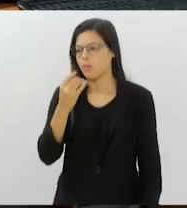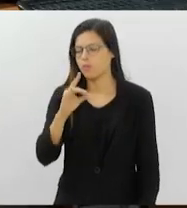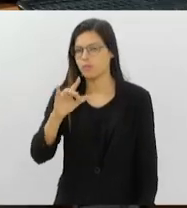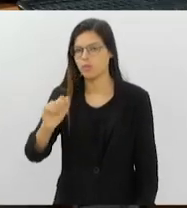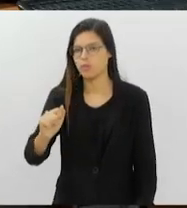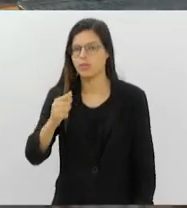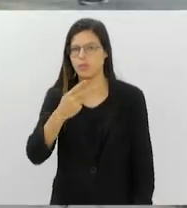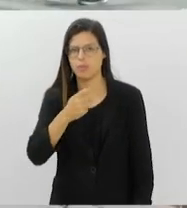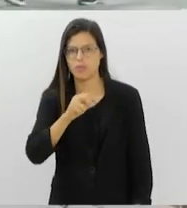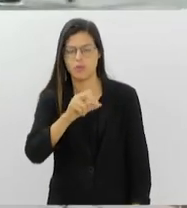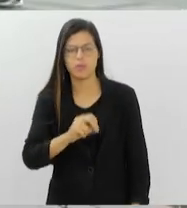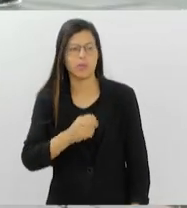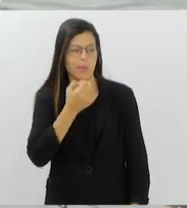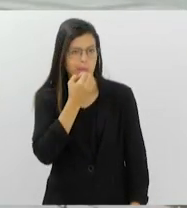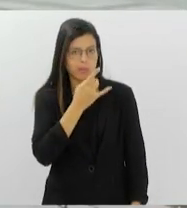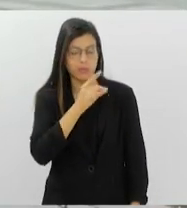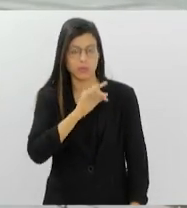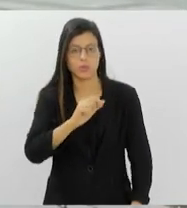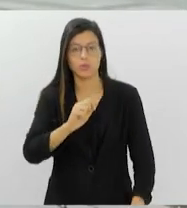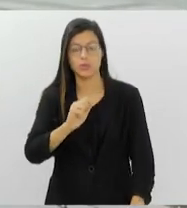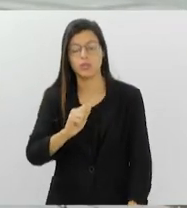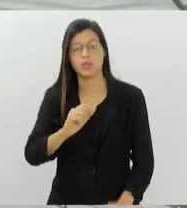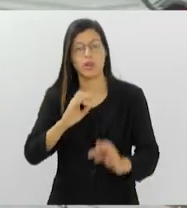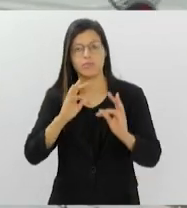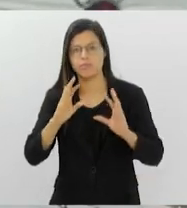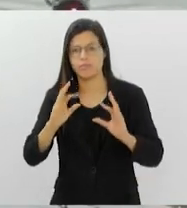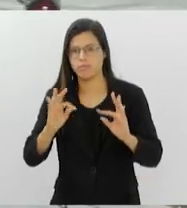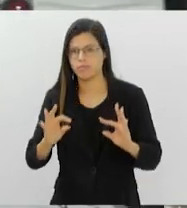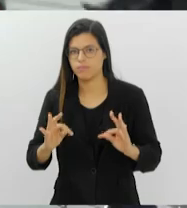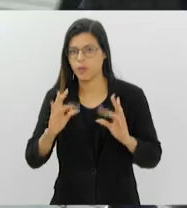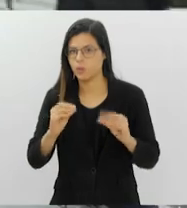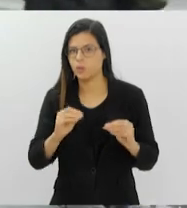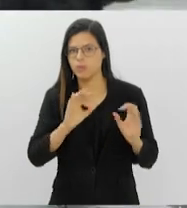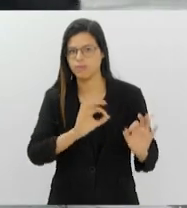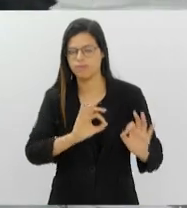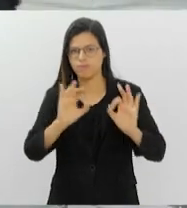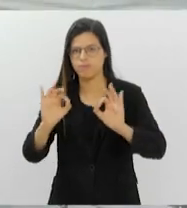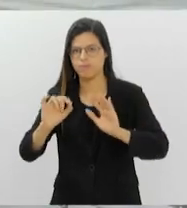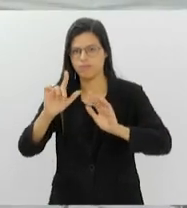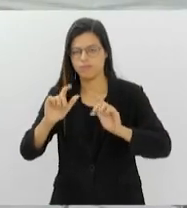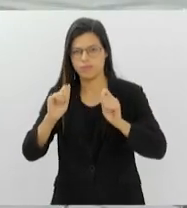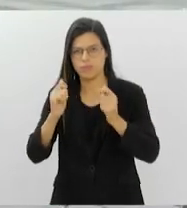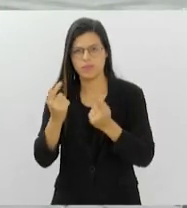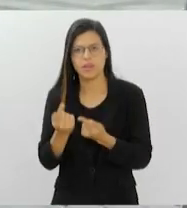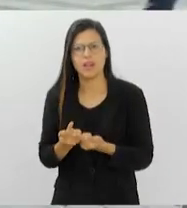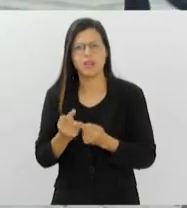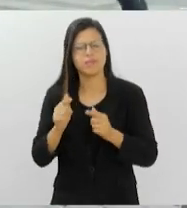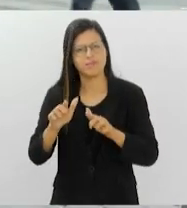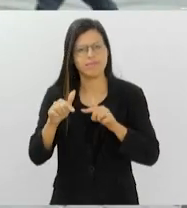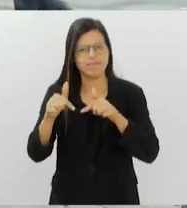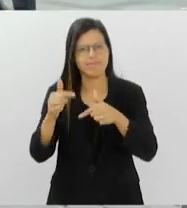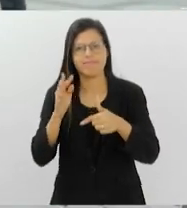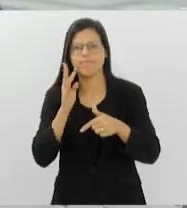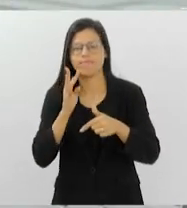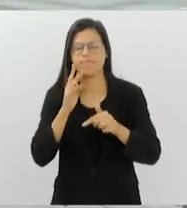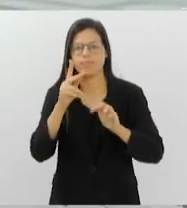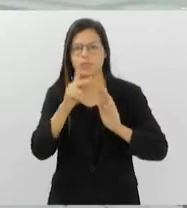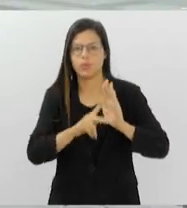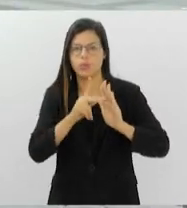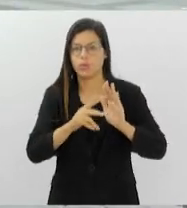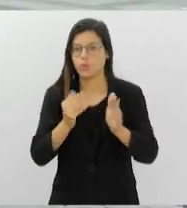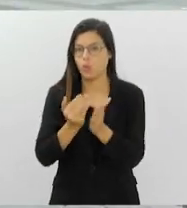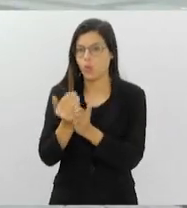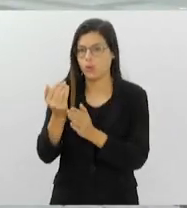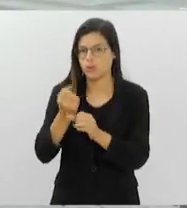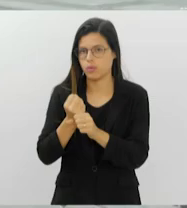Olá, bom dia pra você, Vicente. Bom dia a todos que acompanham a TV Alerj. Que iniciativa bacana que a gente traz aqui hoje, né, Vicente? Um projeto que surgiu lá em 2013